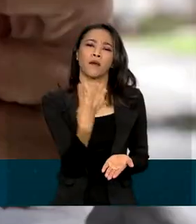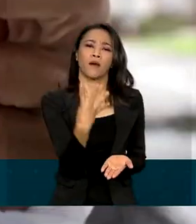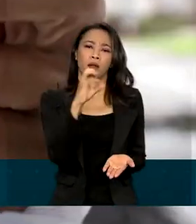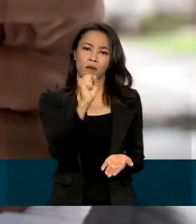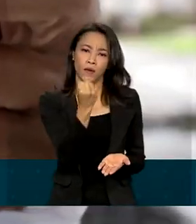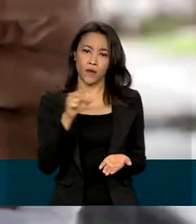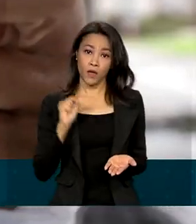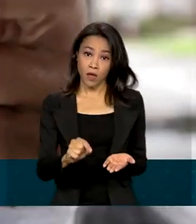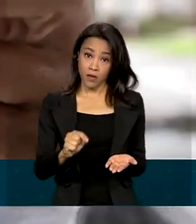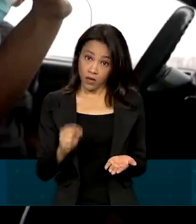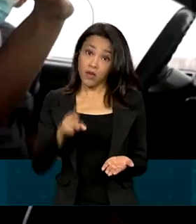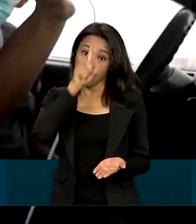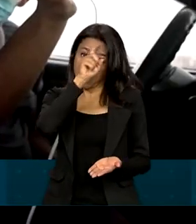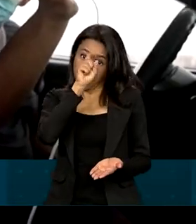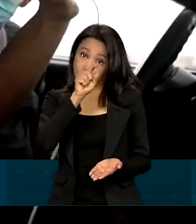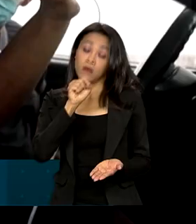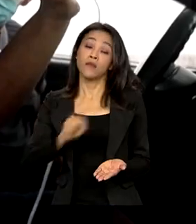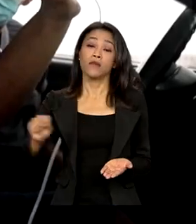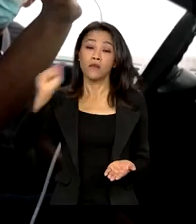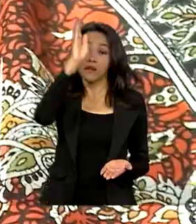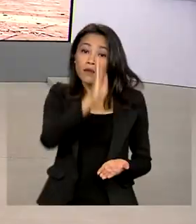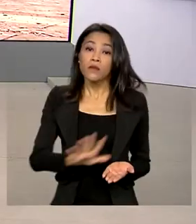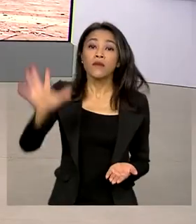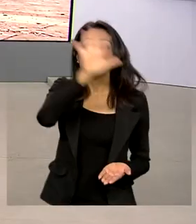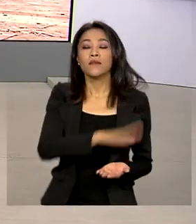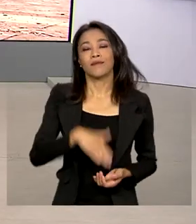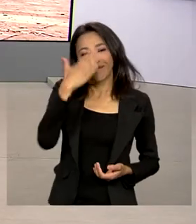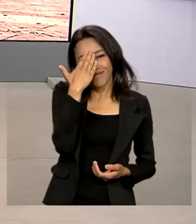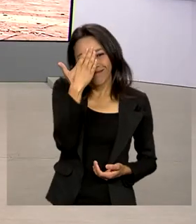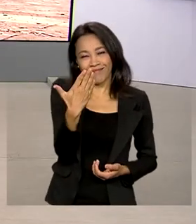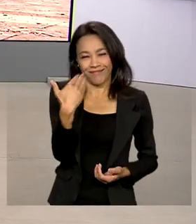em todo o Brasil. Renata. Tá certo Glauco, muito obrigada pelas suas informações.